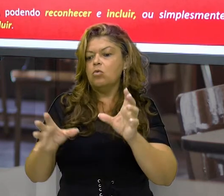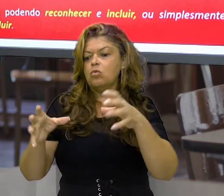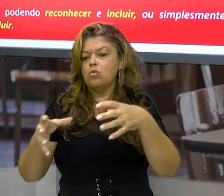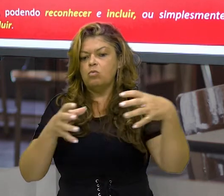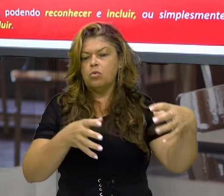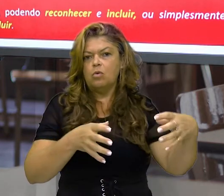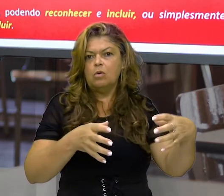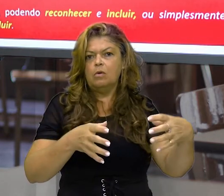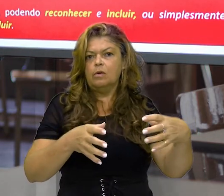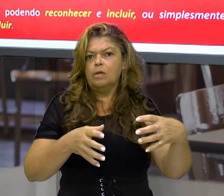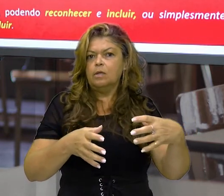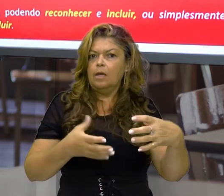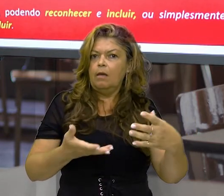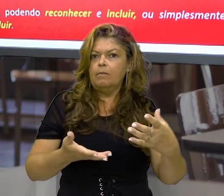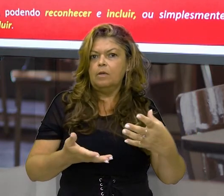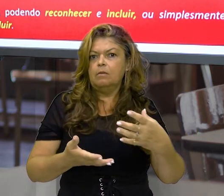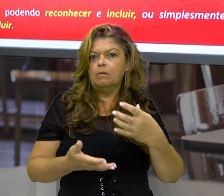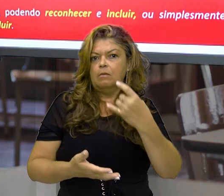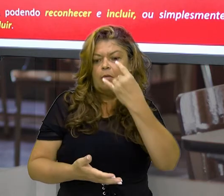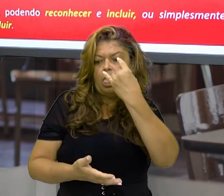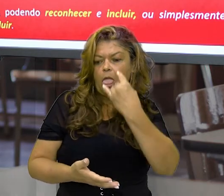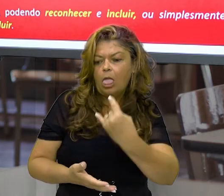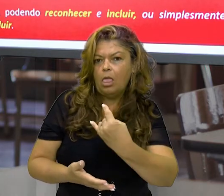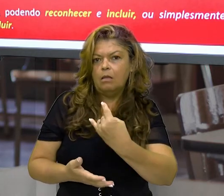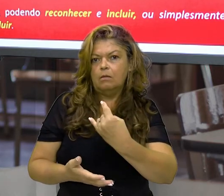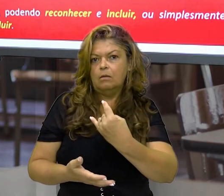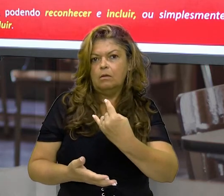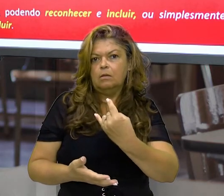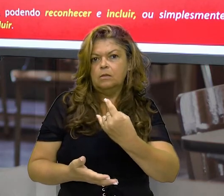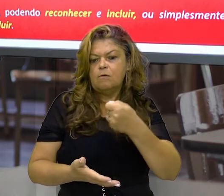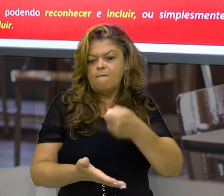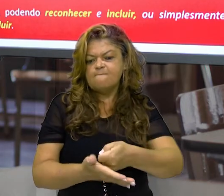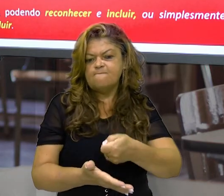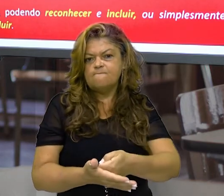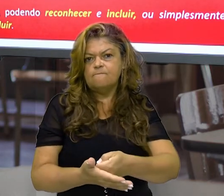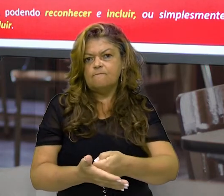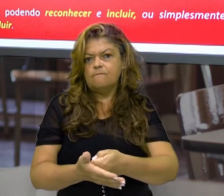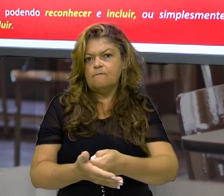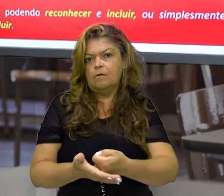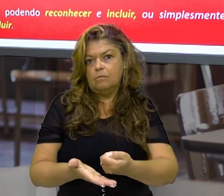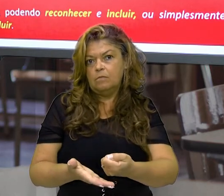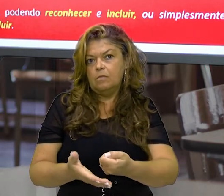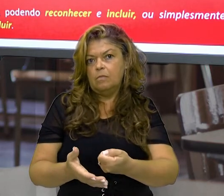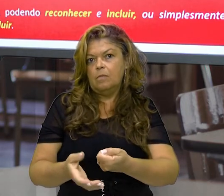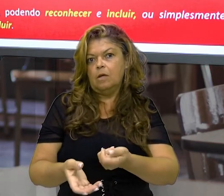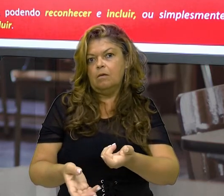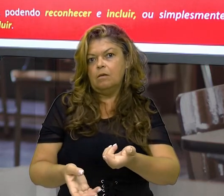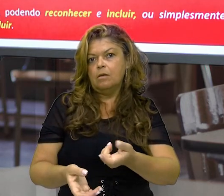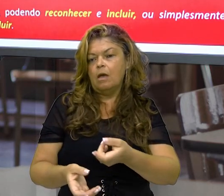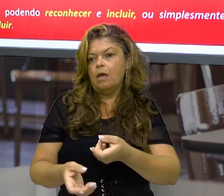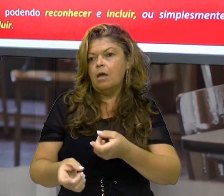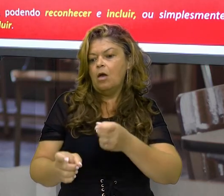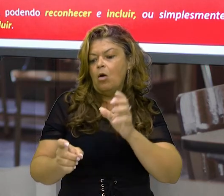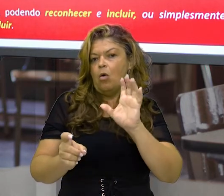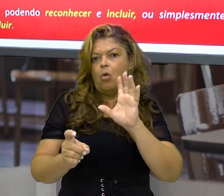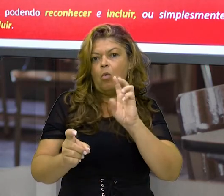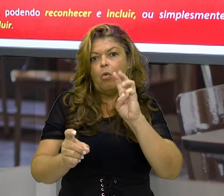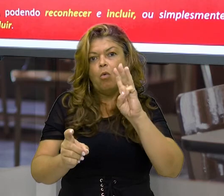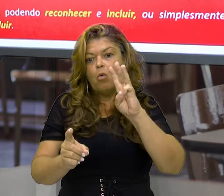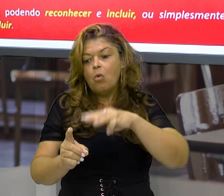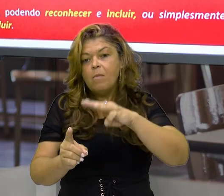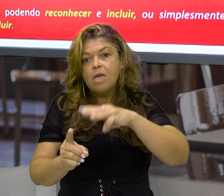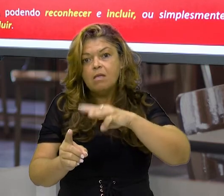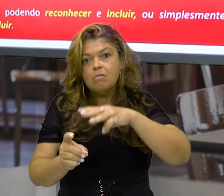querendo submeter o outro à sua vontade. Então, isso aí faz parte da construção